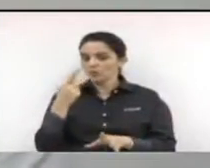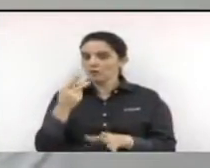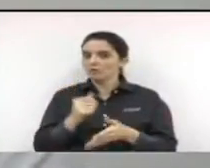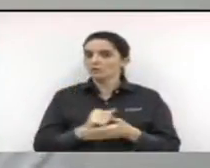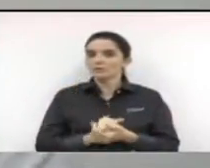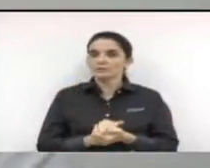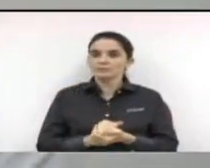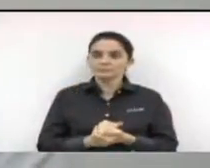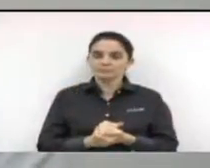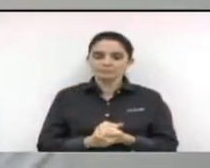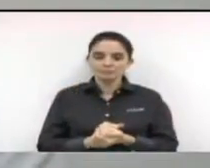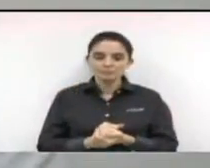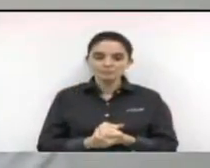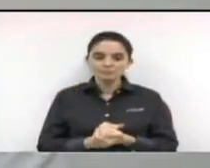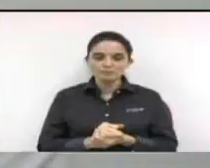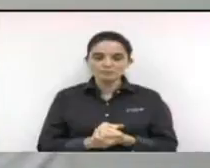do senhor.